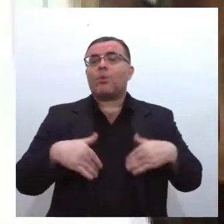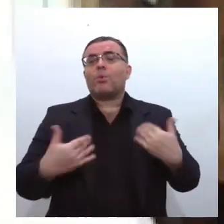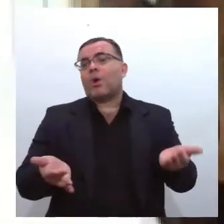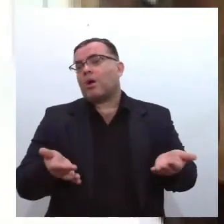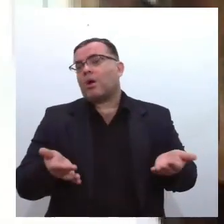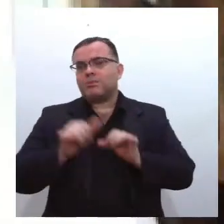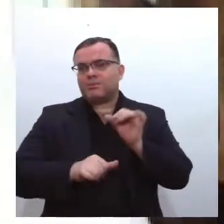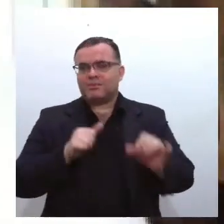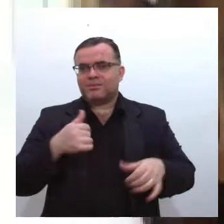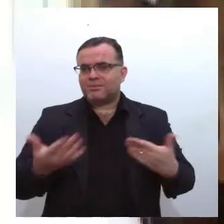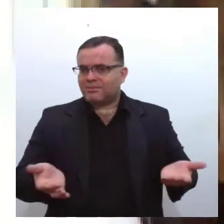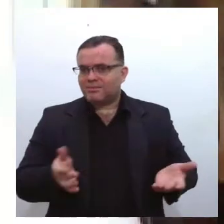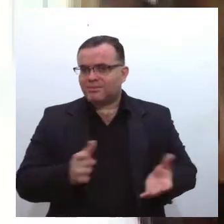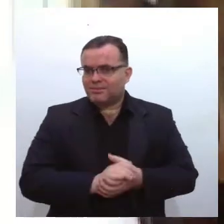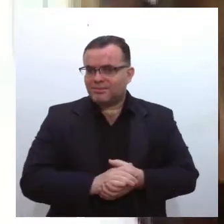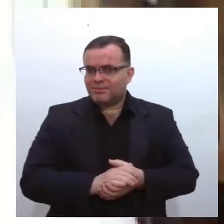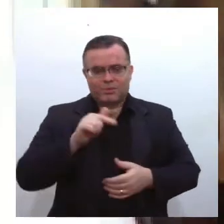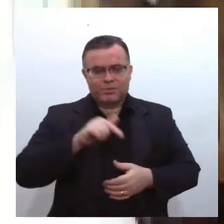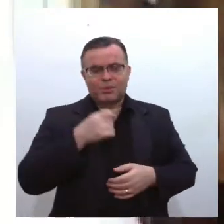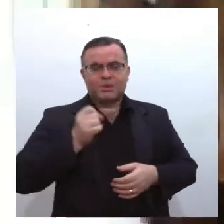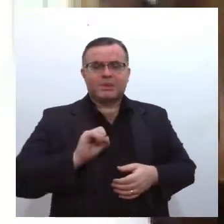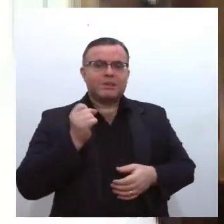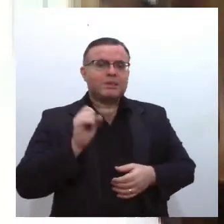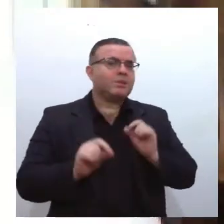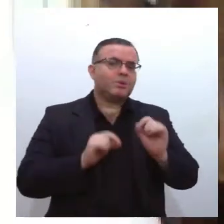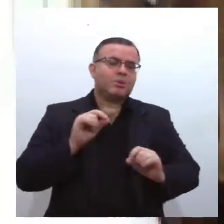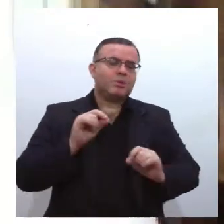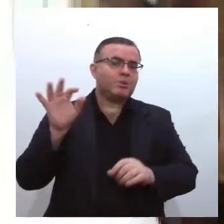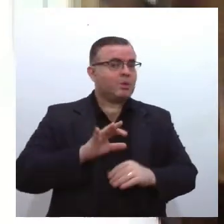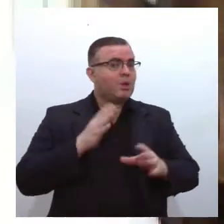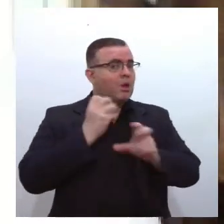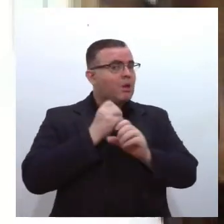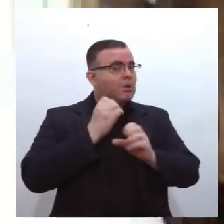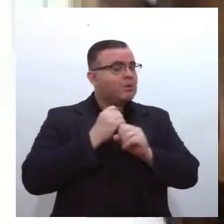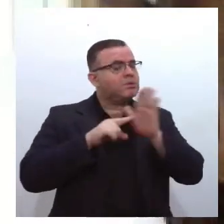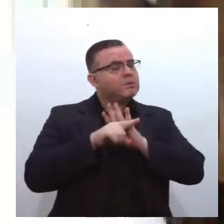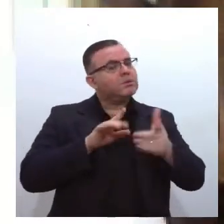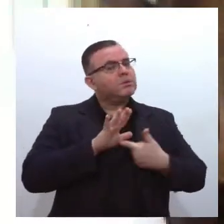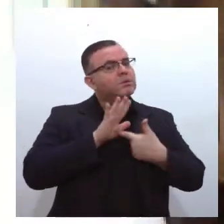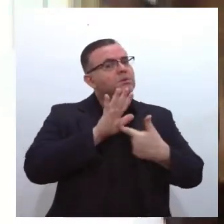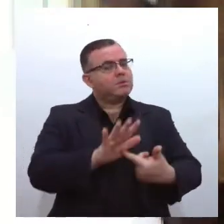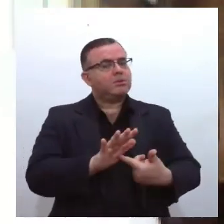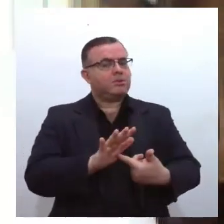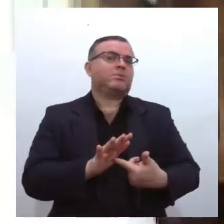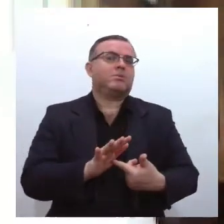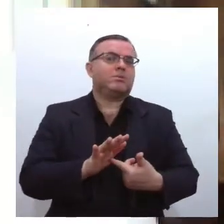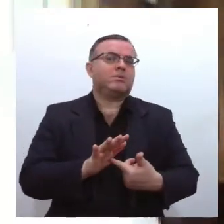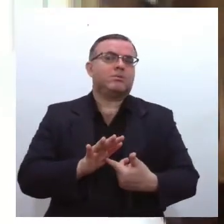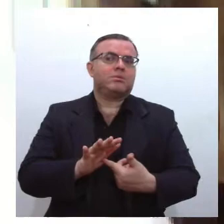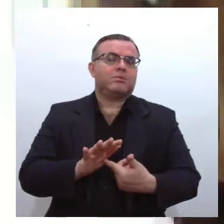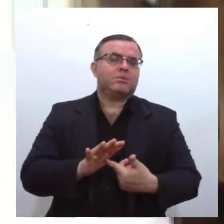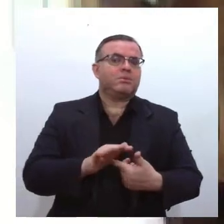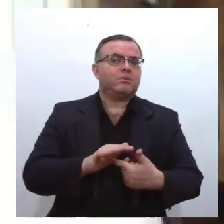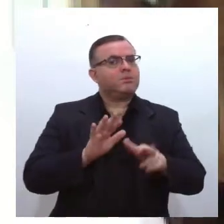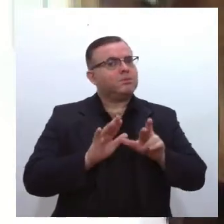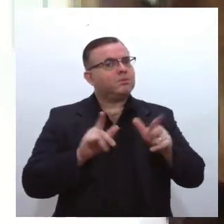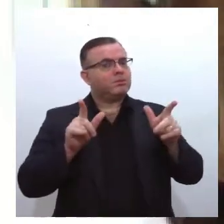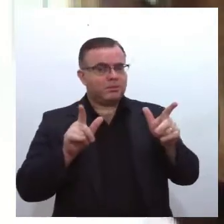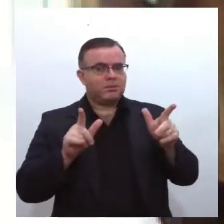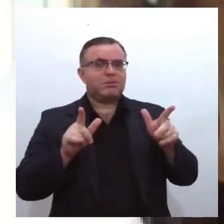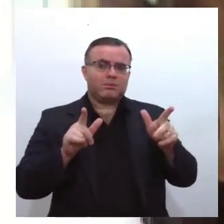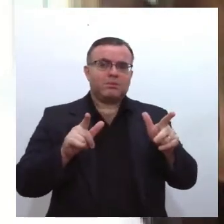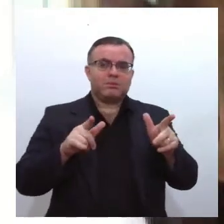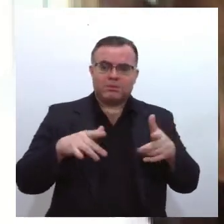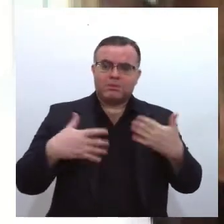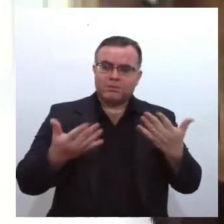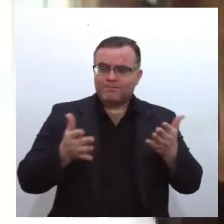que nós temos? Sergip, hoje, os dados estão mostrando que começa a entrar numa situação um pouco menos assustadora. Não